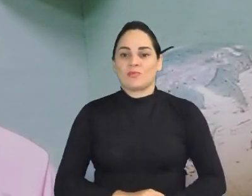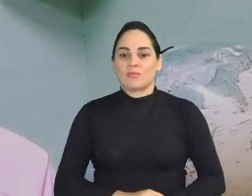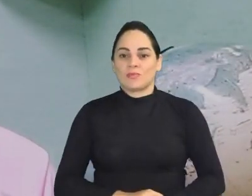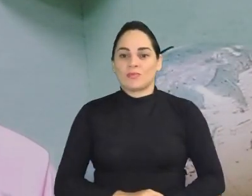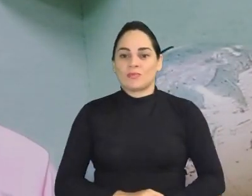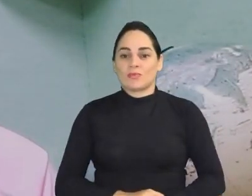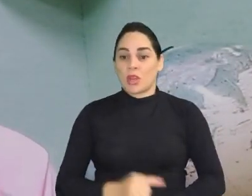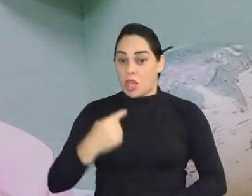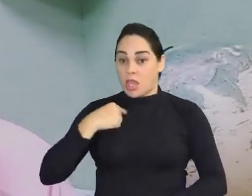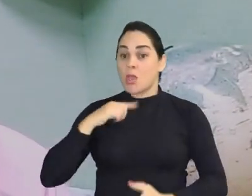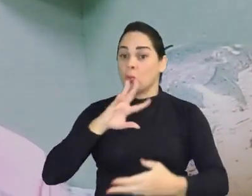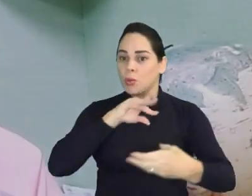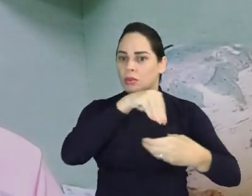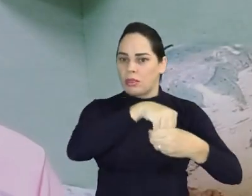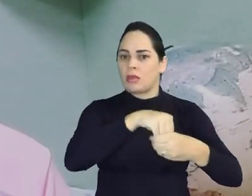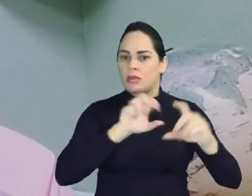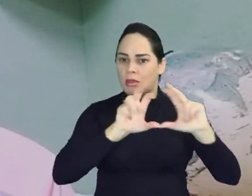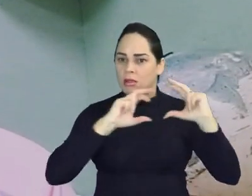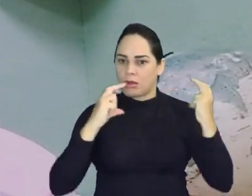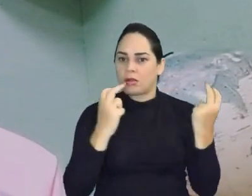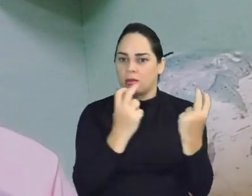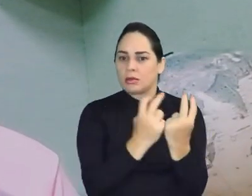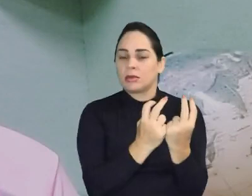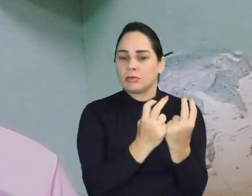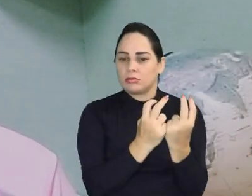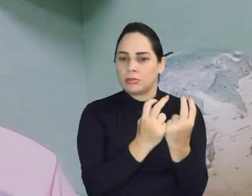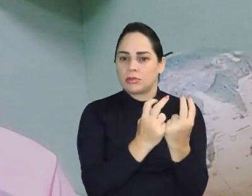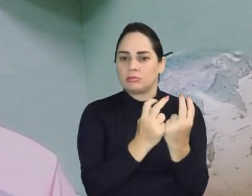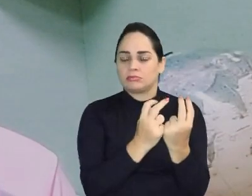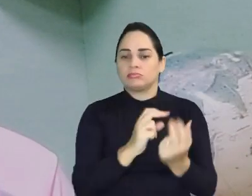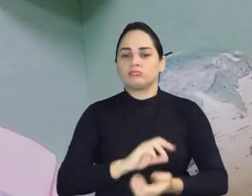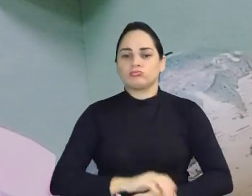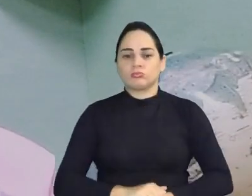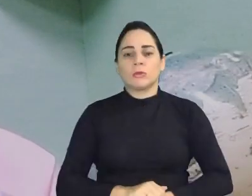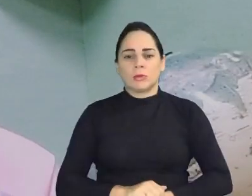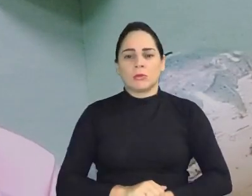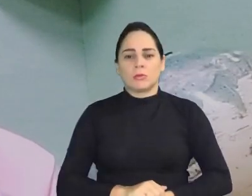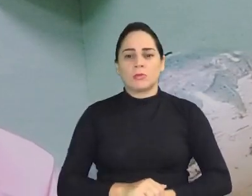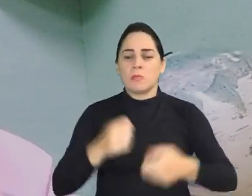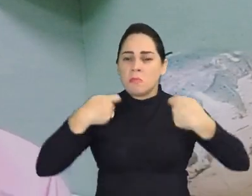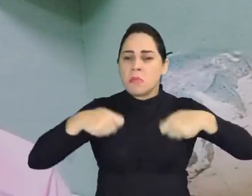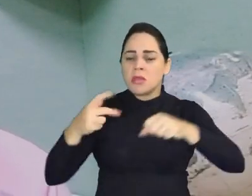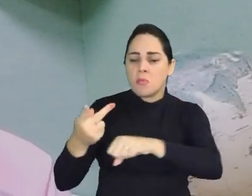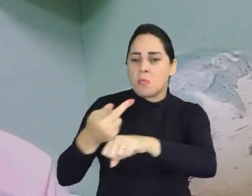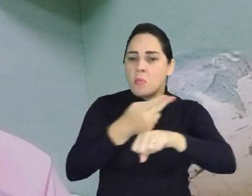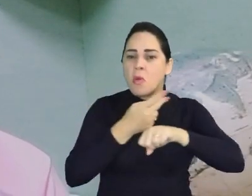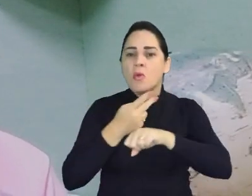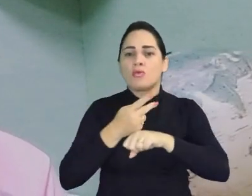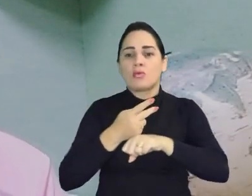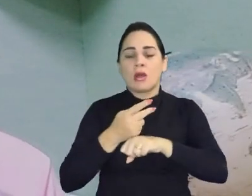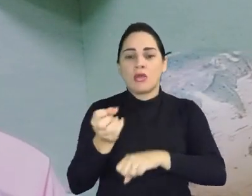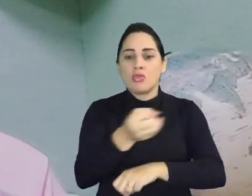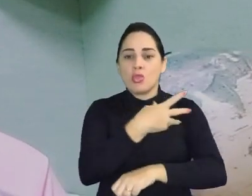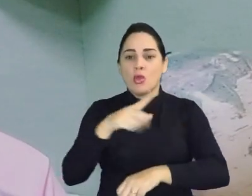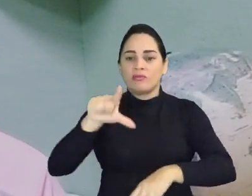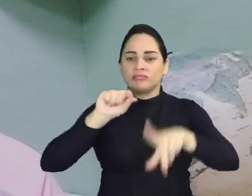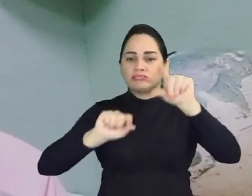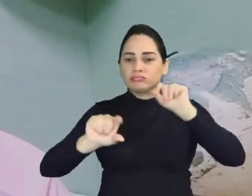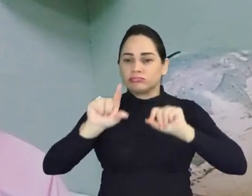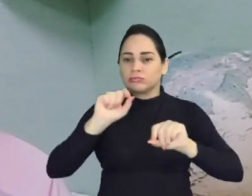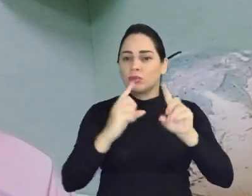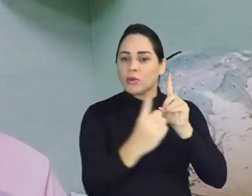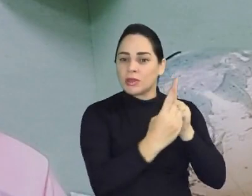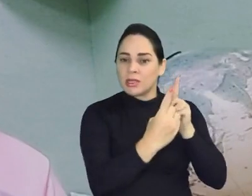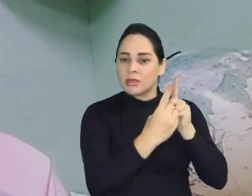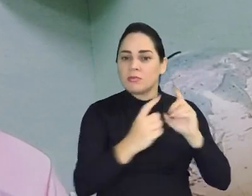dentro da Câmara Municipal, irei buscar novas alternativas para o serviço de